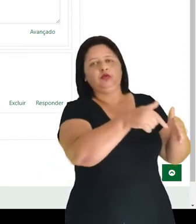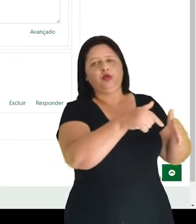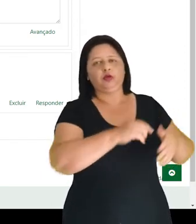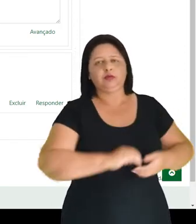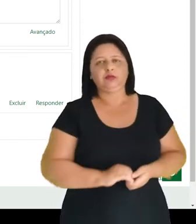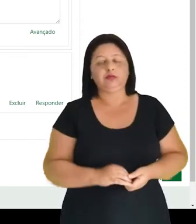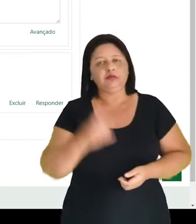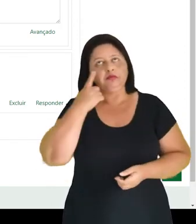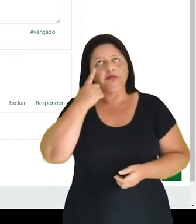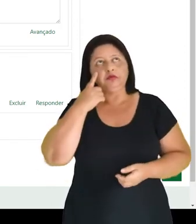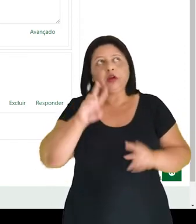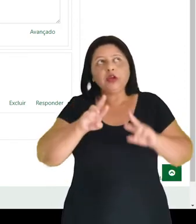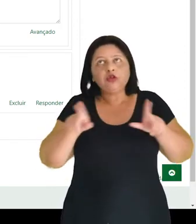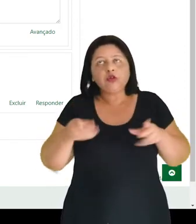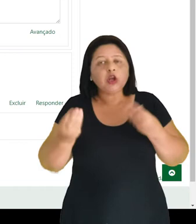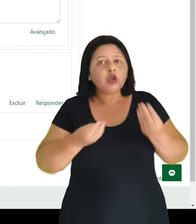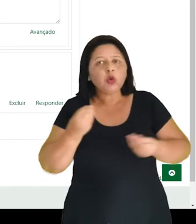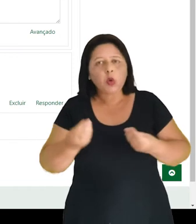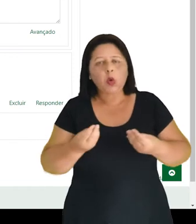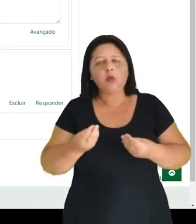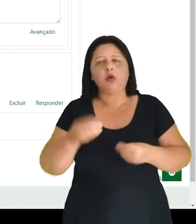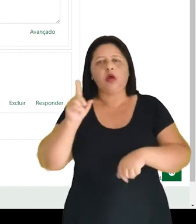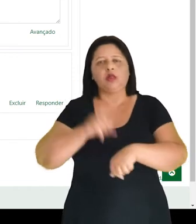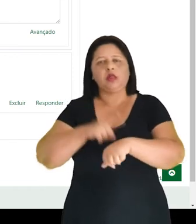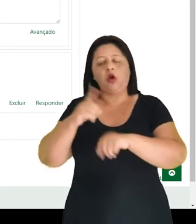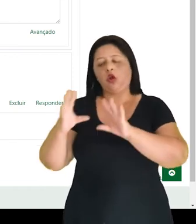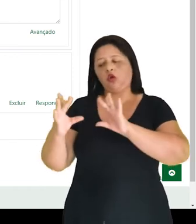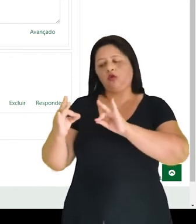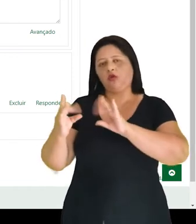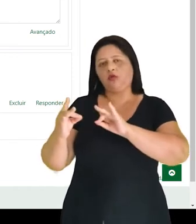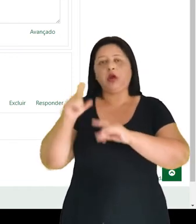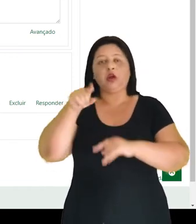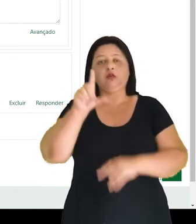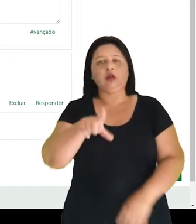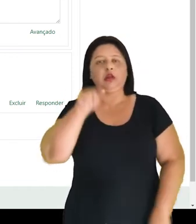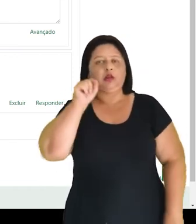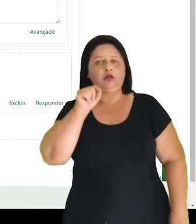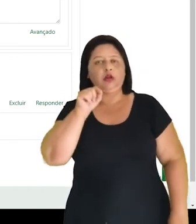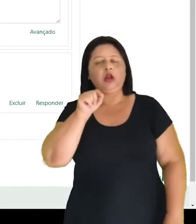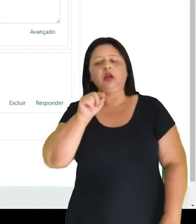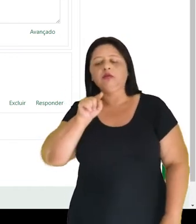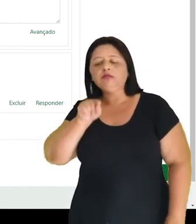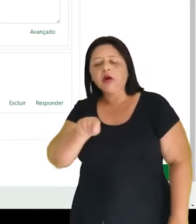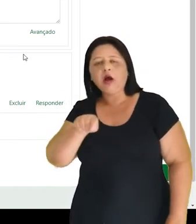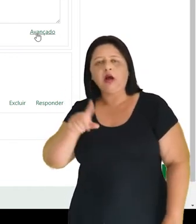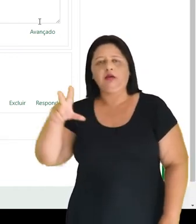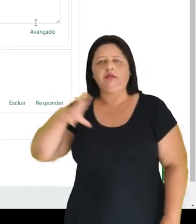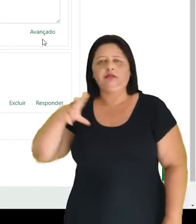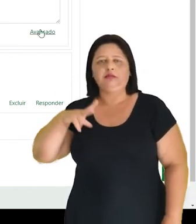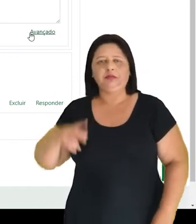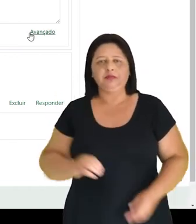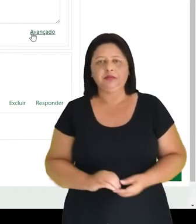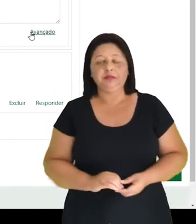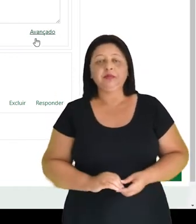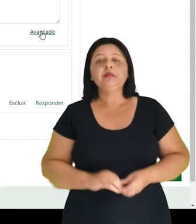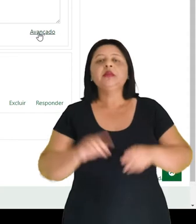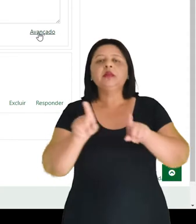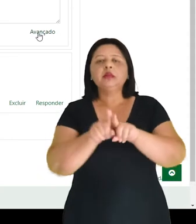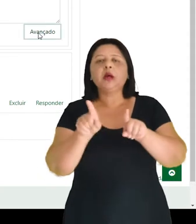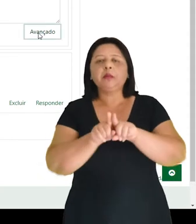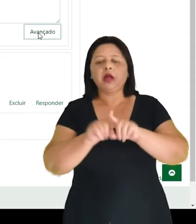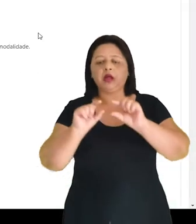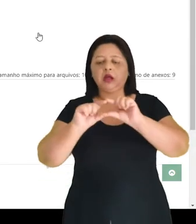Faça essa diferenciação e quando for um feedback, você pode escolher aqui uma resposta privada. Além disso,